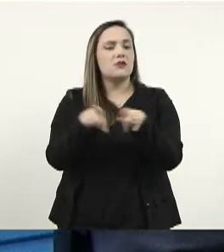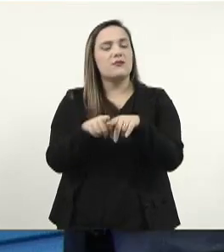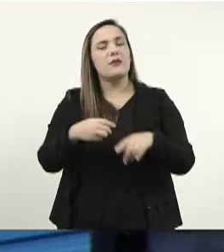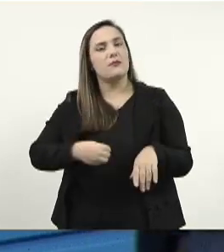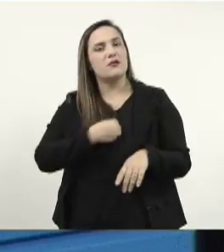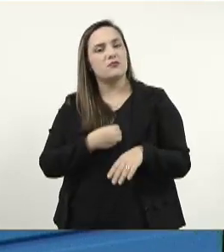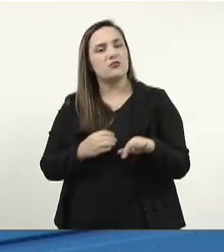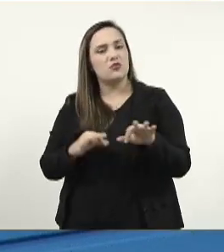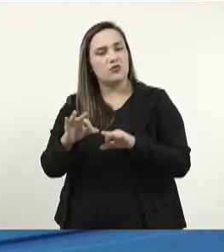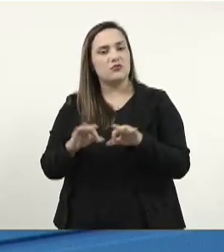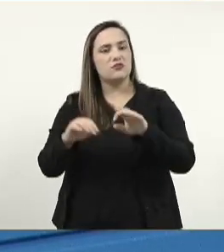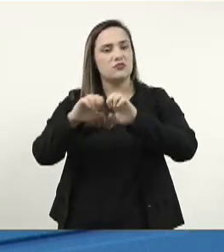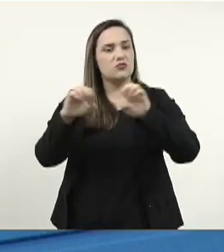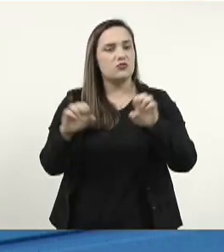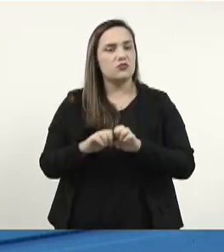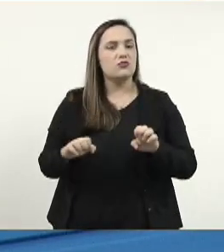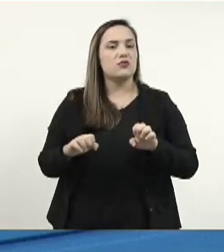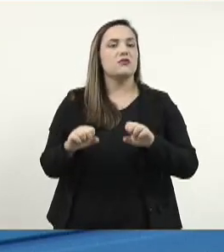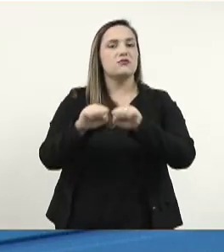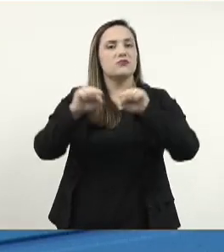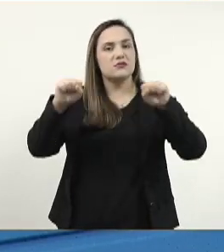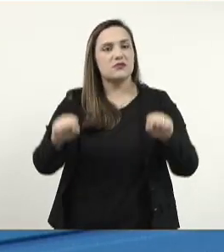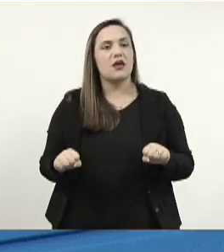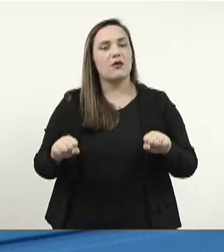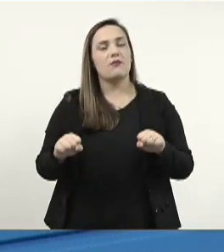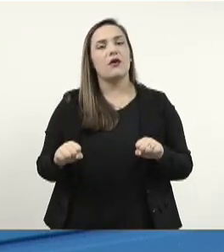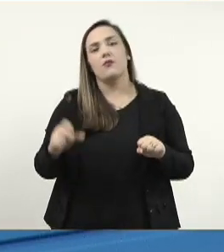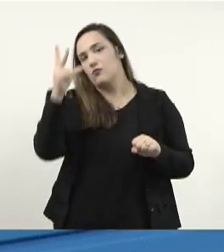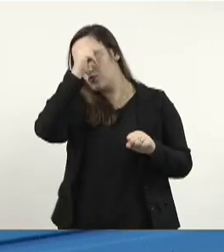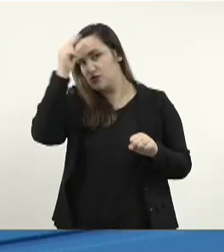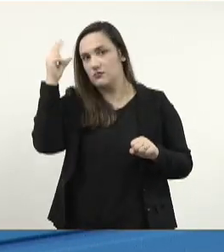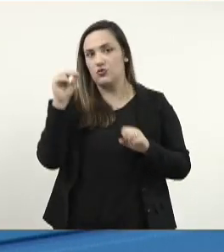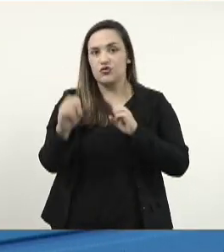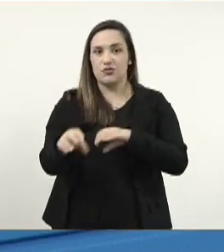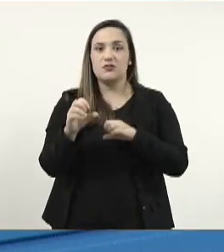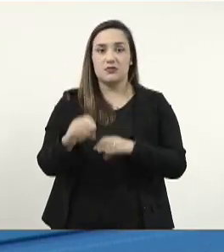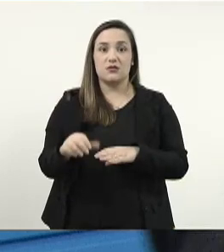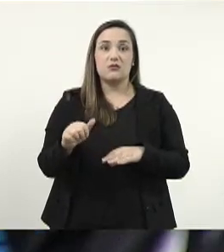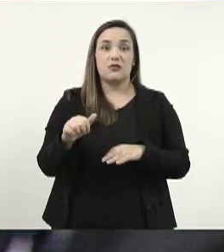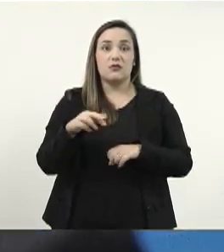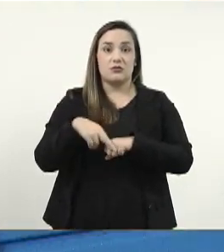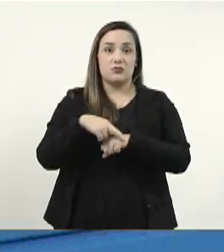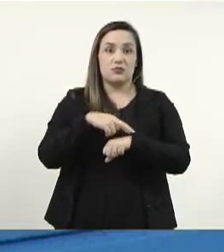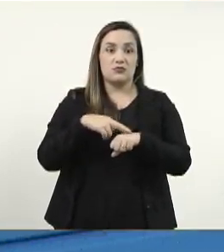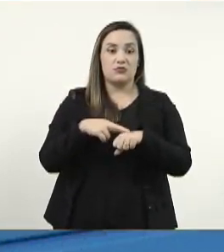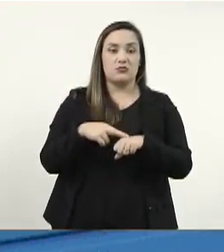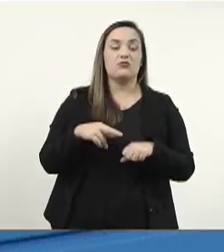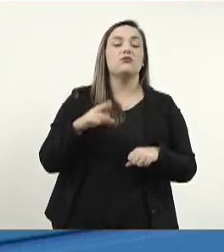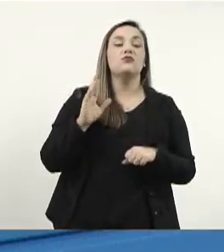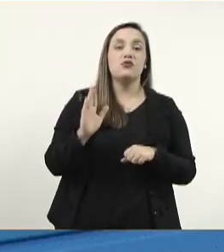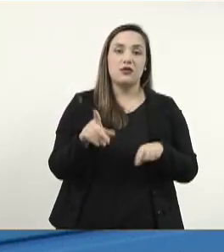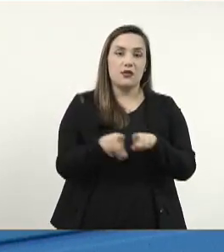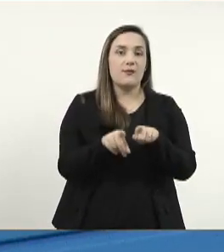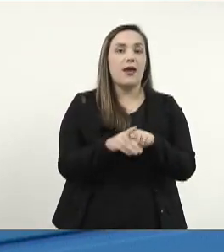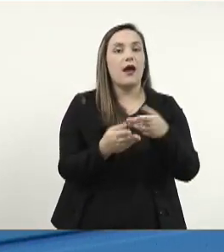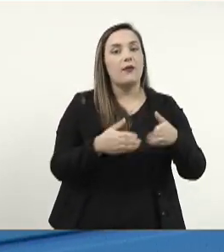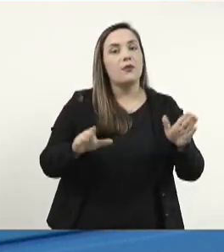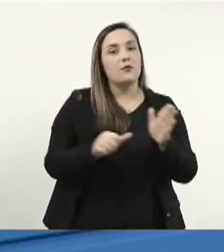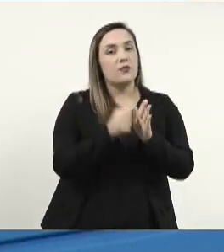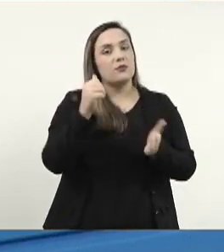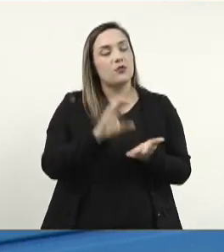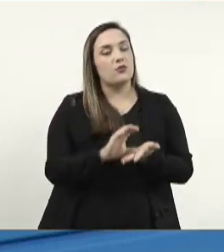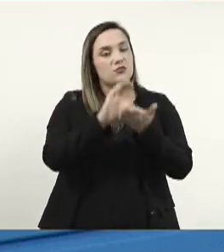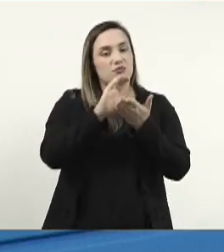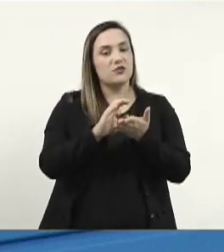estruturação do sistema municipal de ensino de Ribas do Rio Pardo, compondo o primeiro conselho municipal de